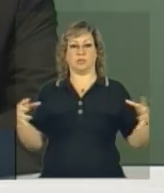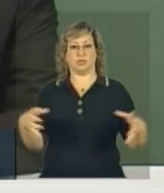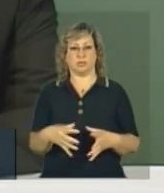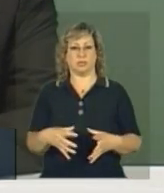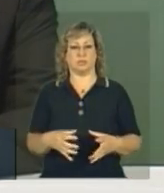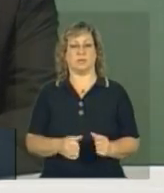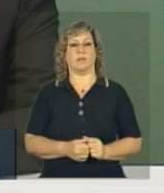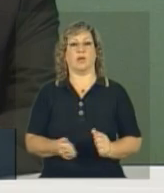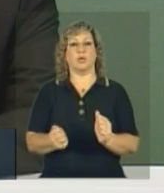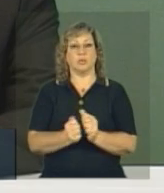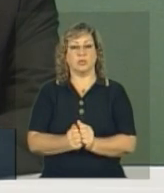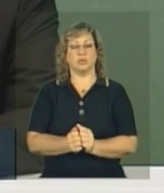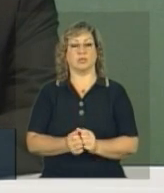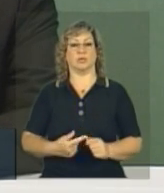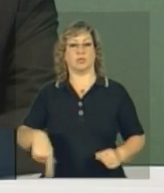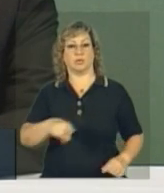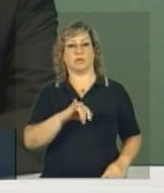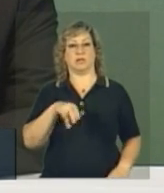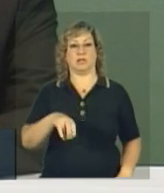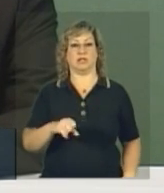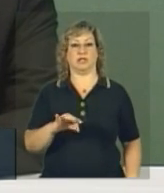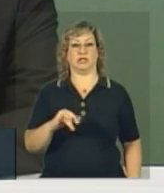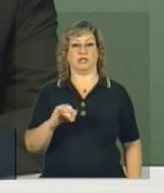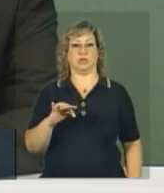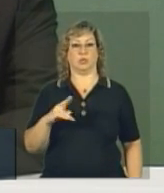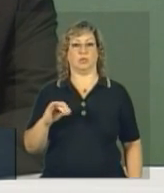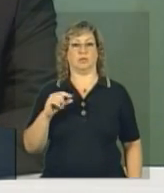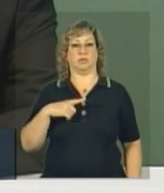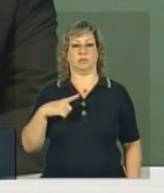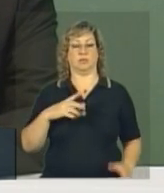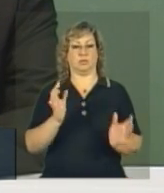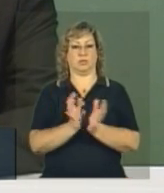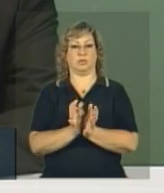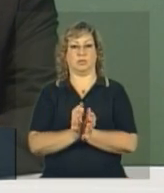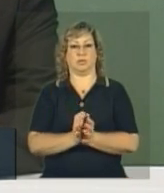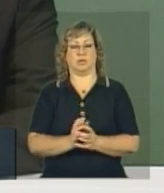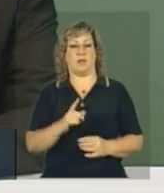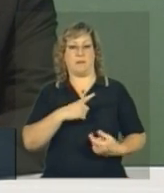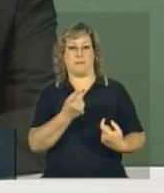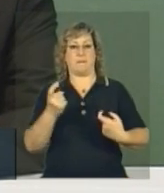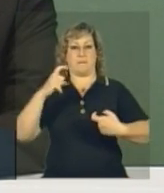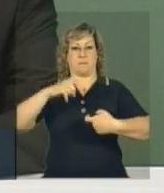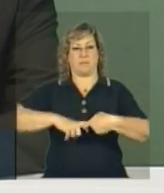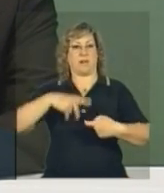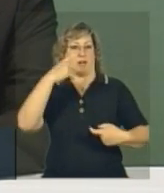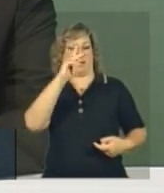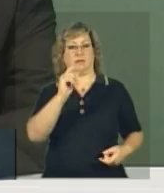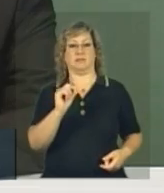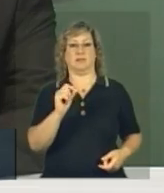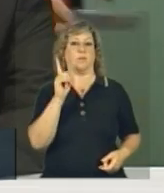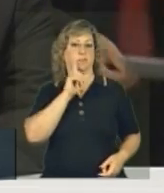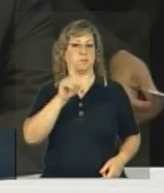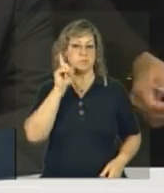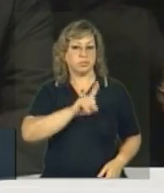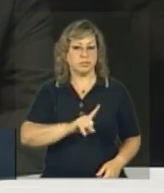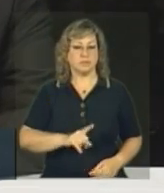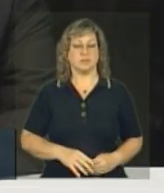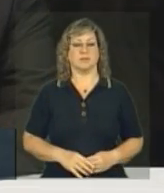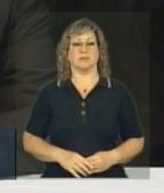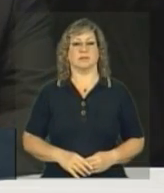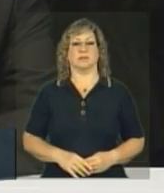juntamente com o Instituto for International Education, que é um parceiro nosso, nos Estados Unidos,